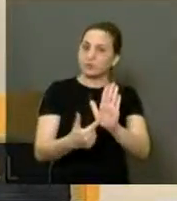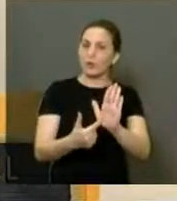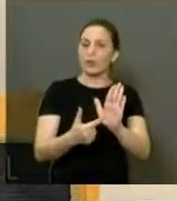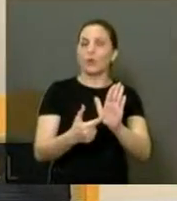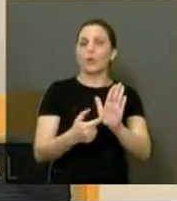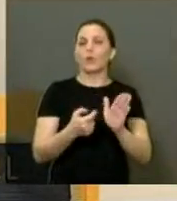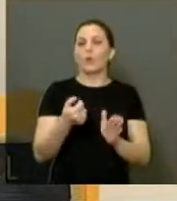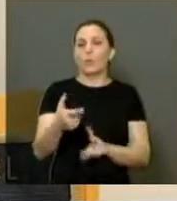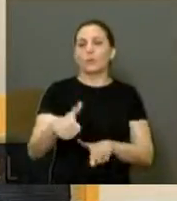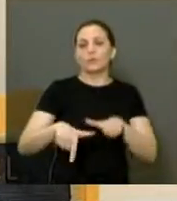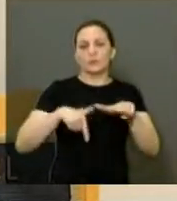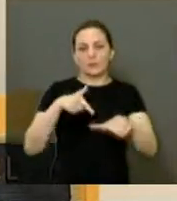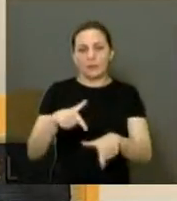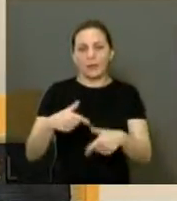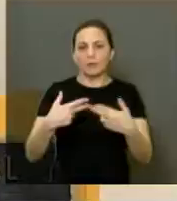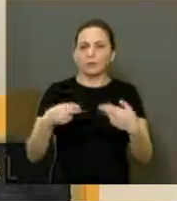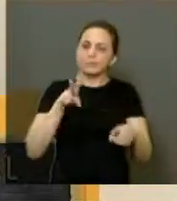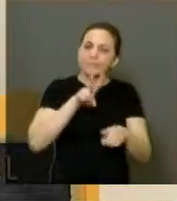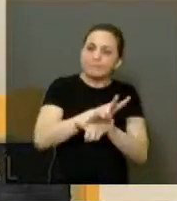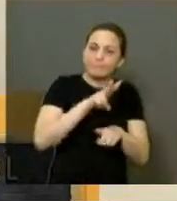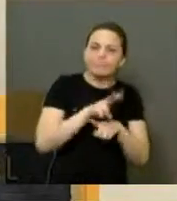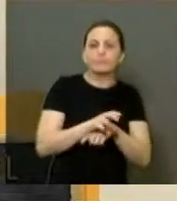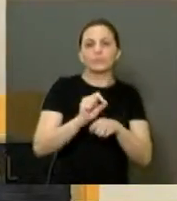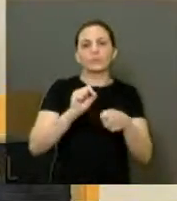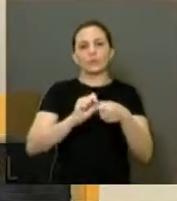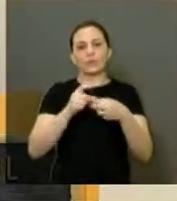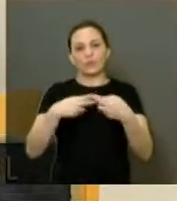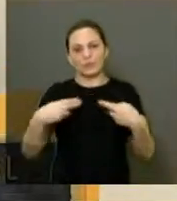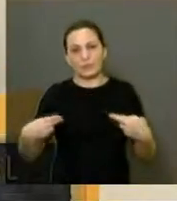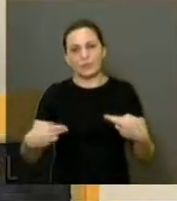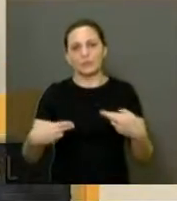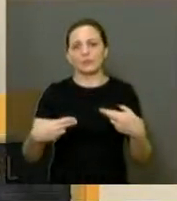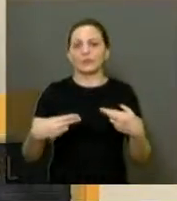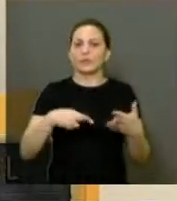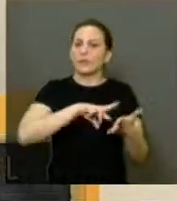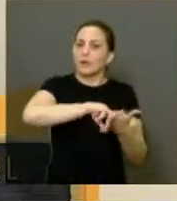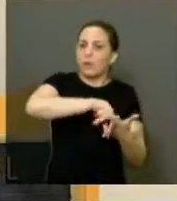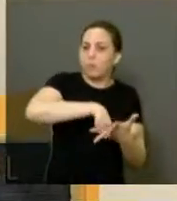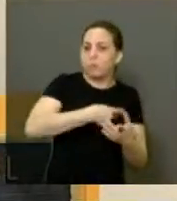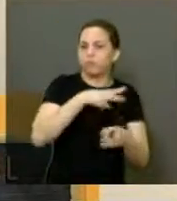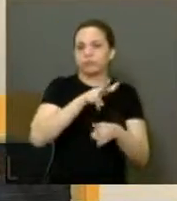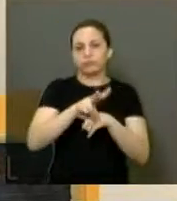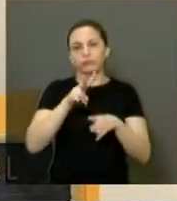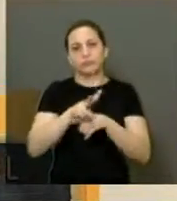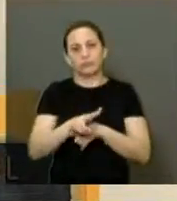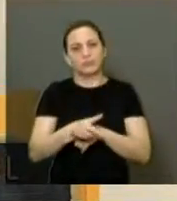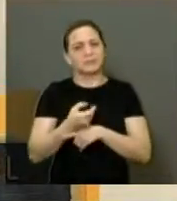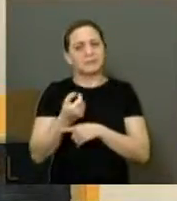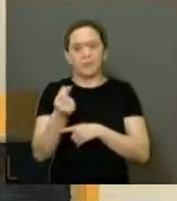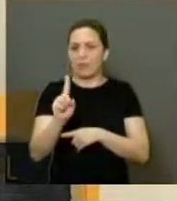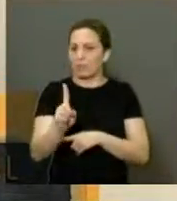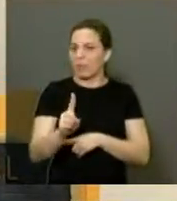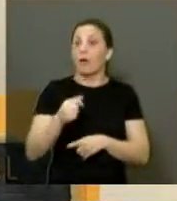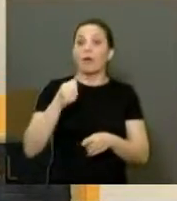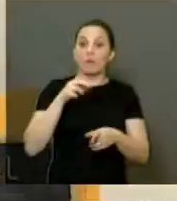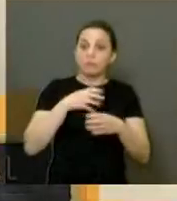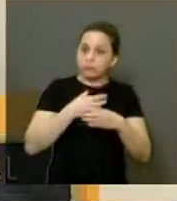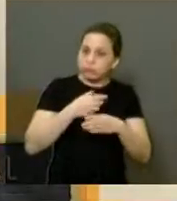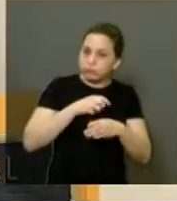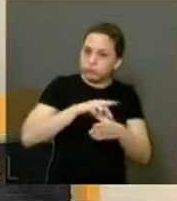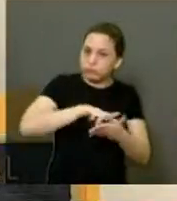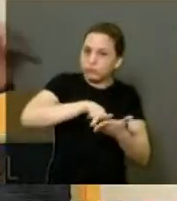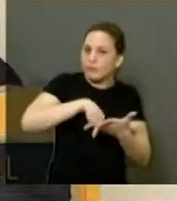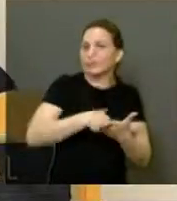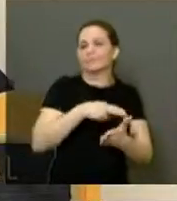serviço, das minhas fiscalizações, que são várias, não são poucas, não. Quero aqui também